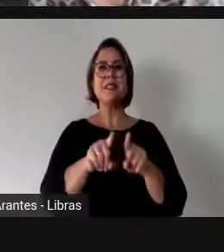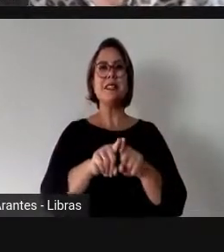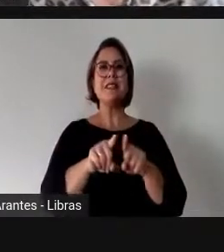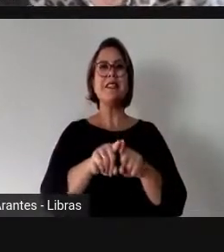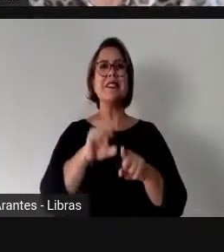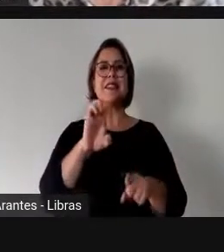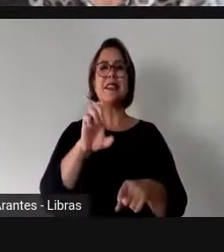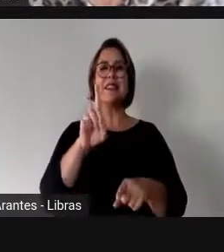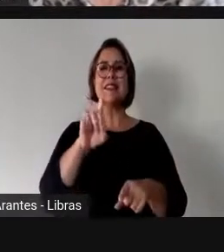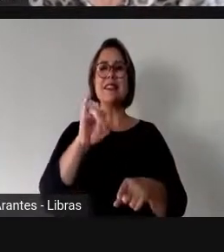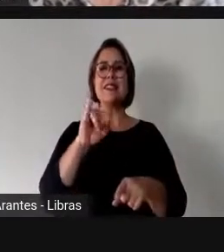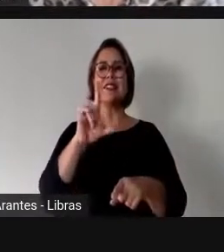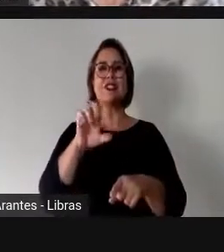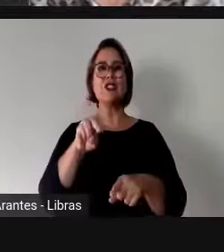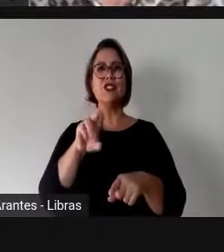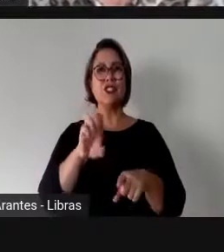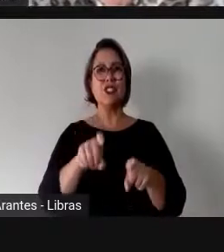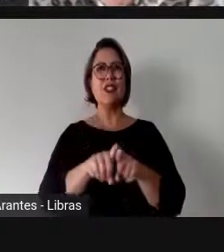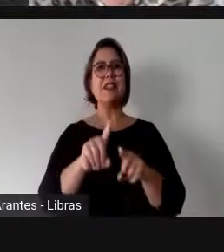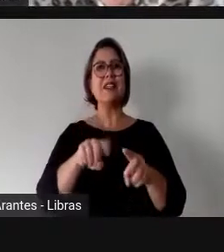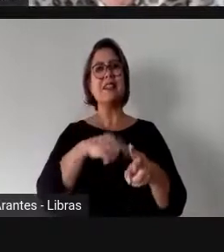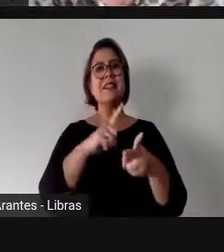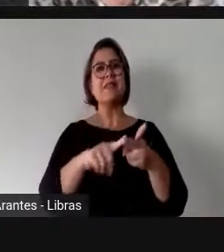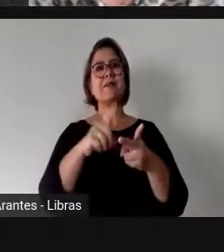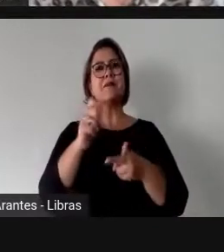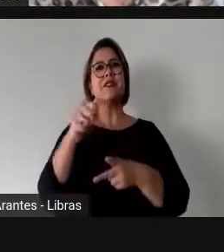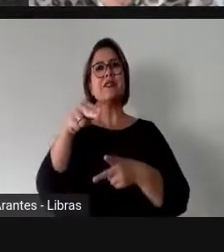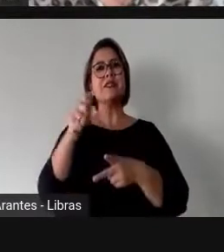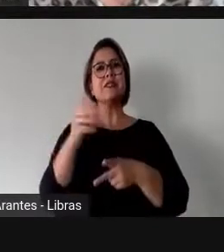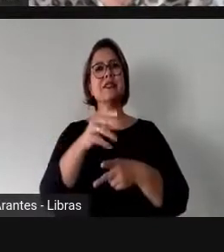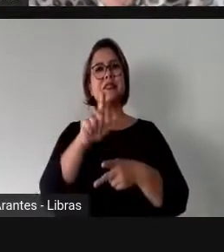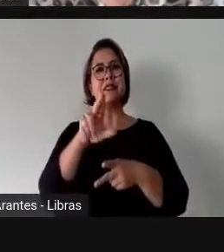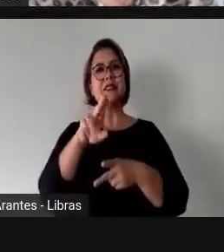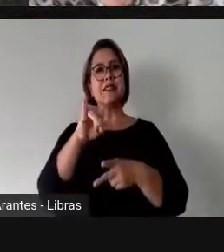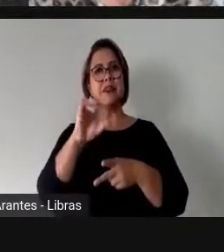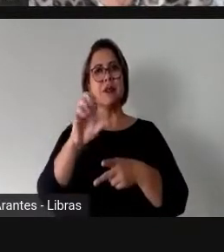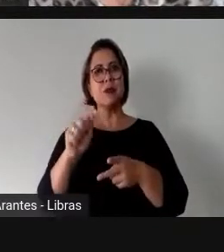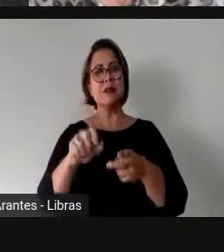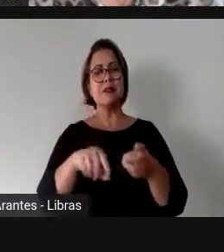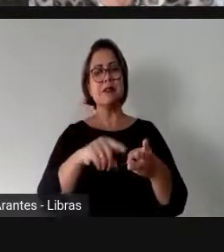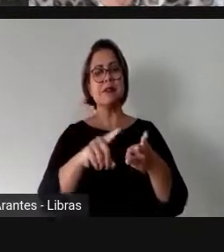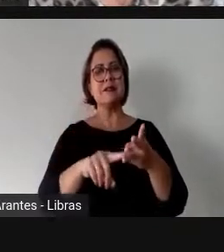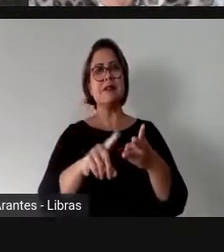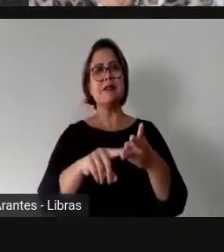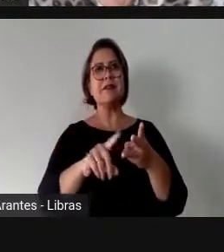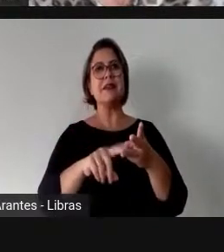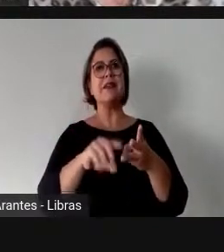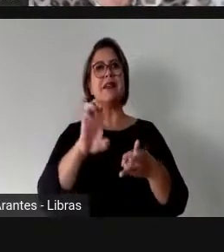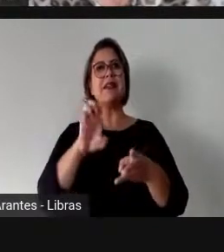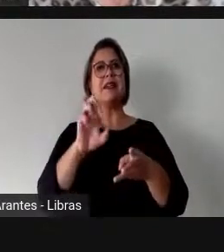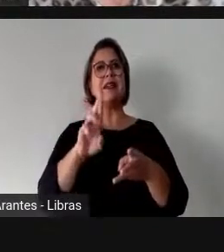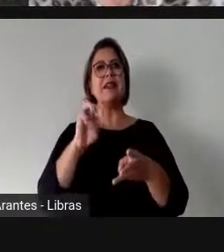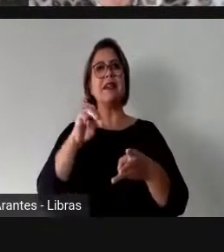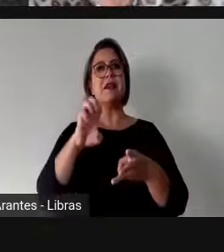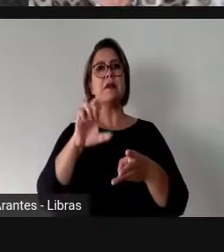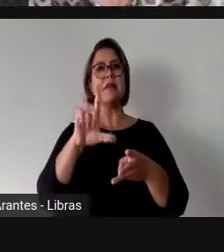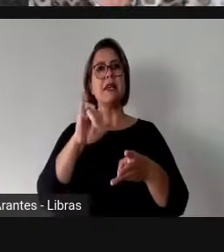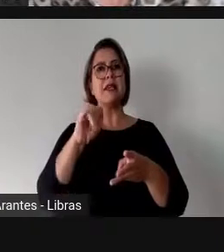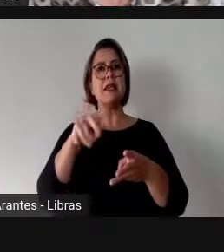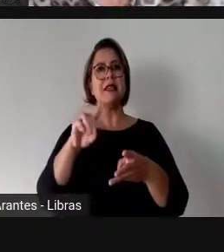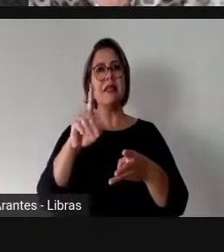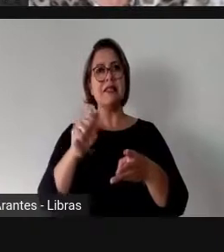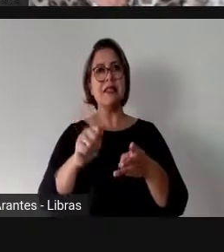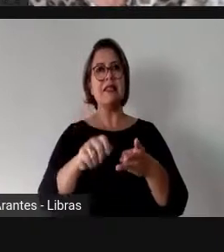seguida a doutora Ana Luíza, no terceiro bloco a doutora Hermelinda e no terceiro bloco a